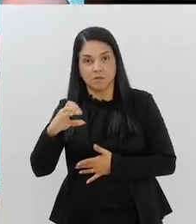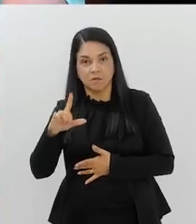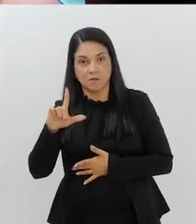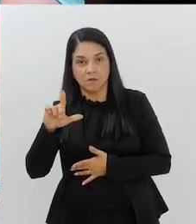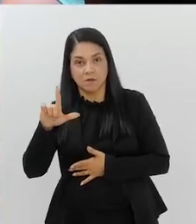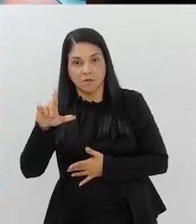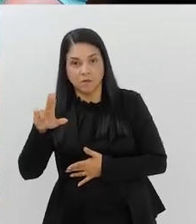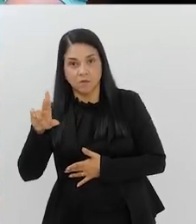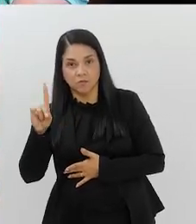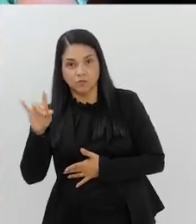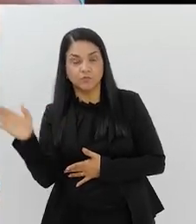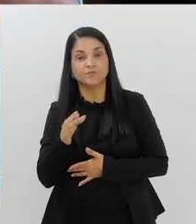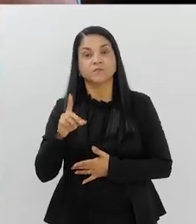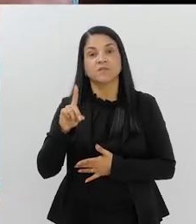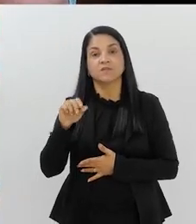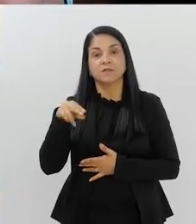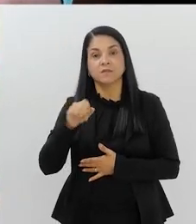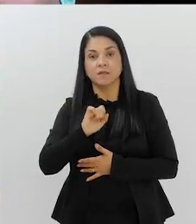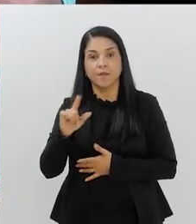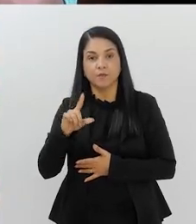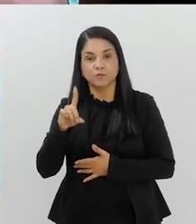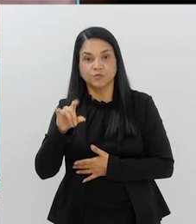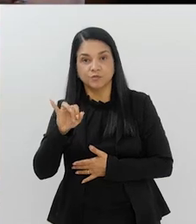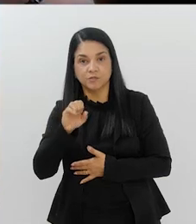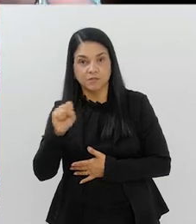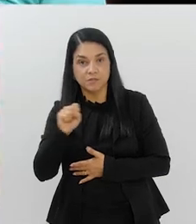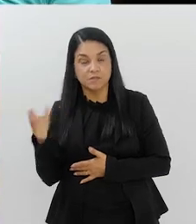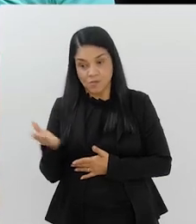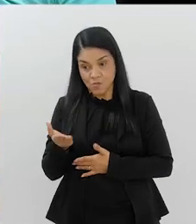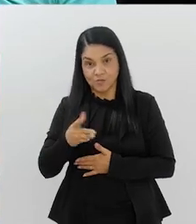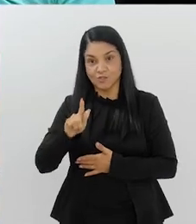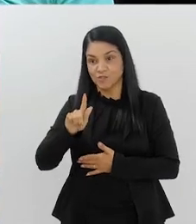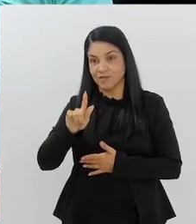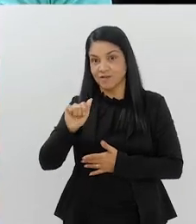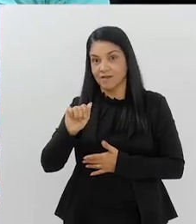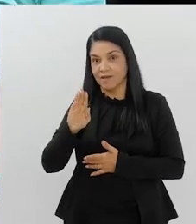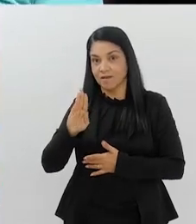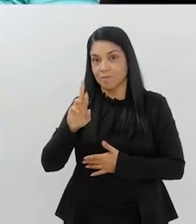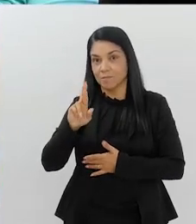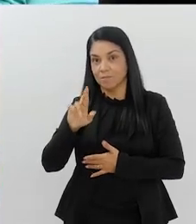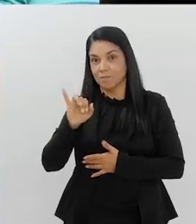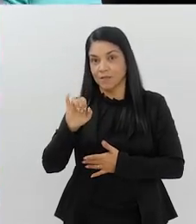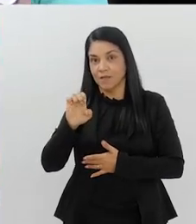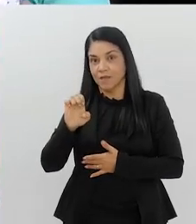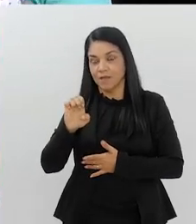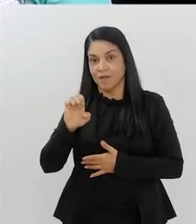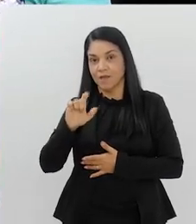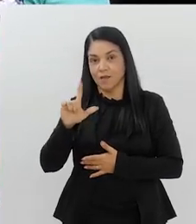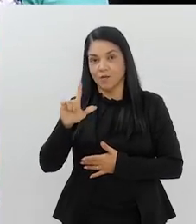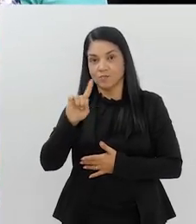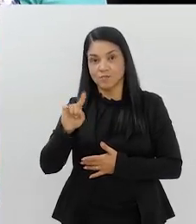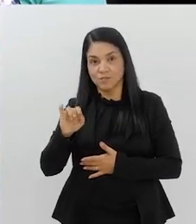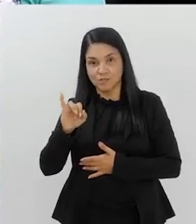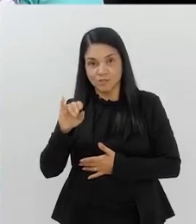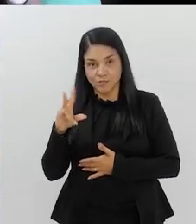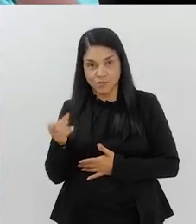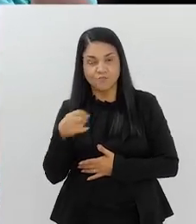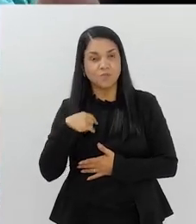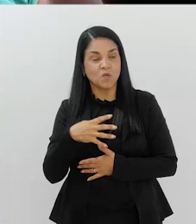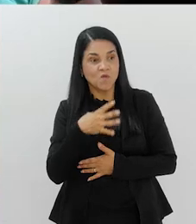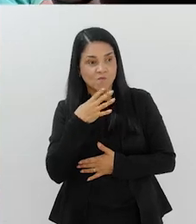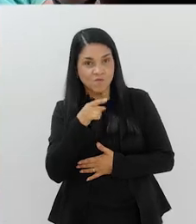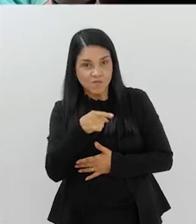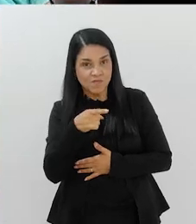Daniel Dias, e hoje, Gabrielzinho. Gabrielzinho, eu vi na